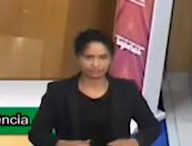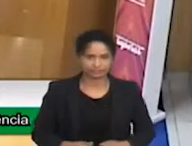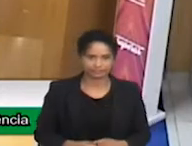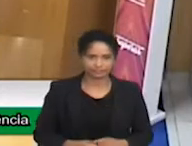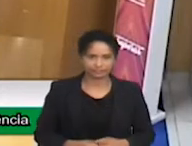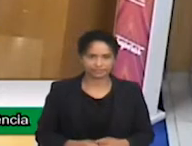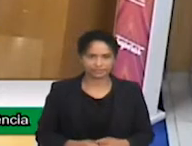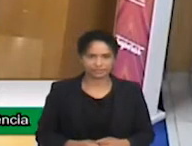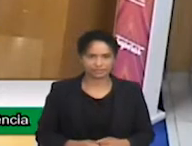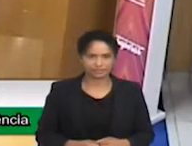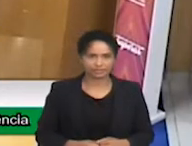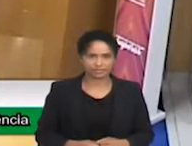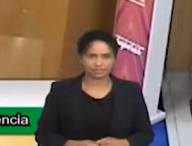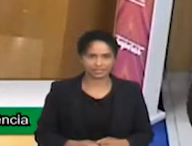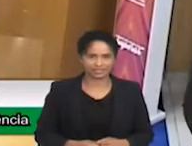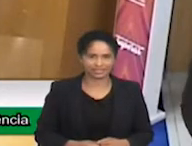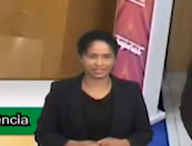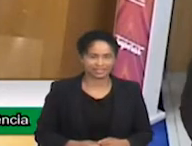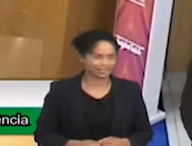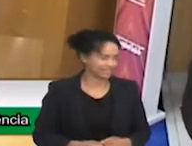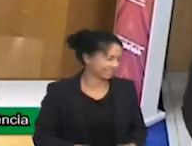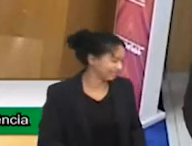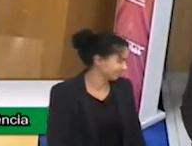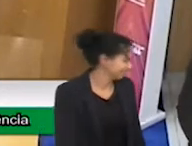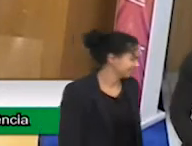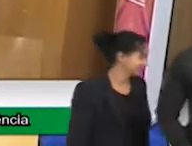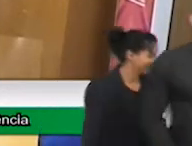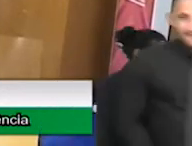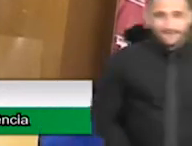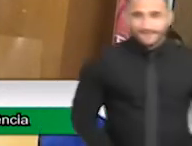já tinha acabado, já tinha acabado. a mãe?